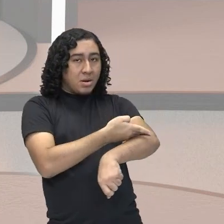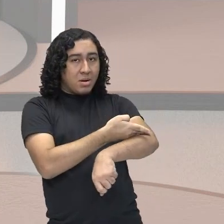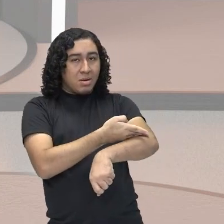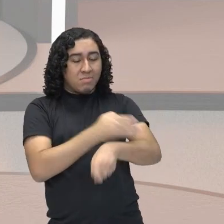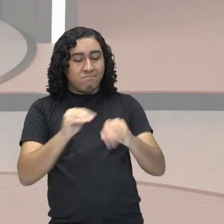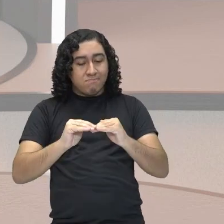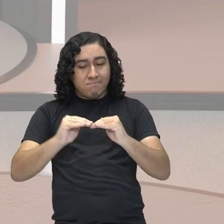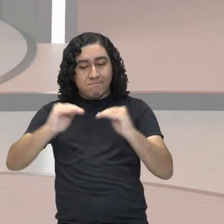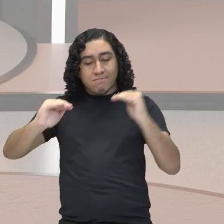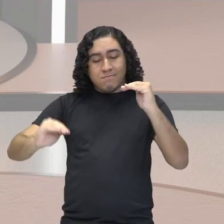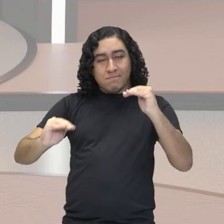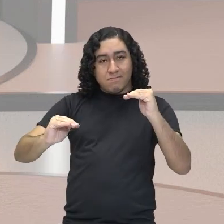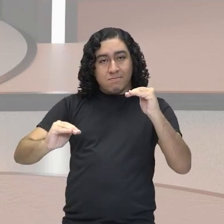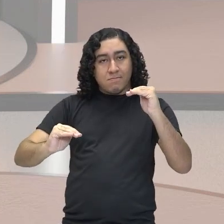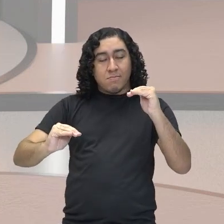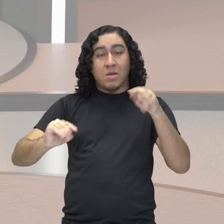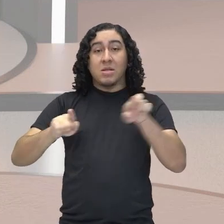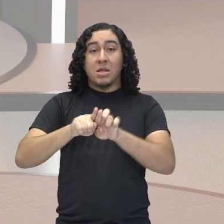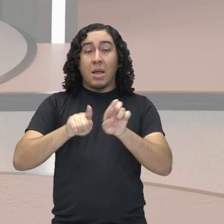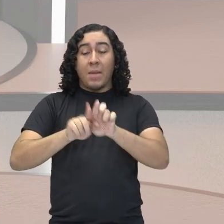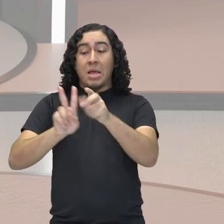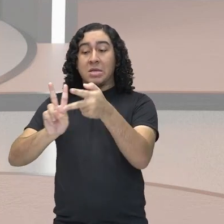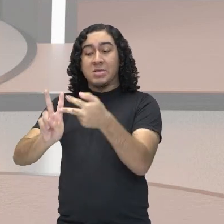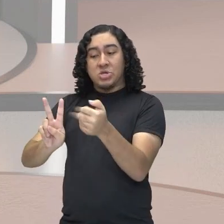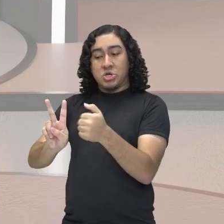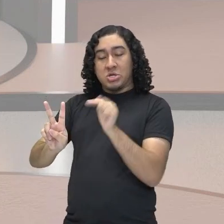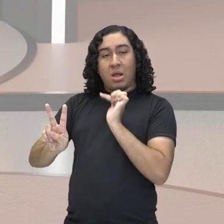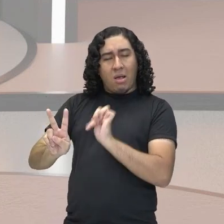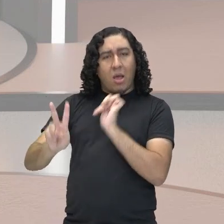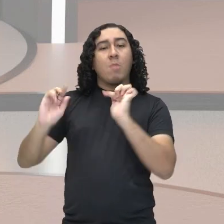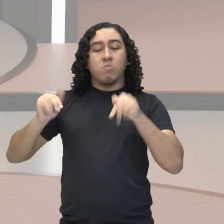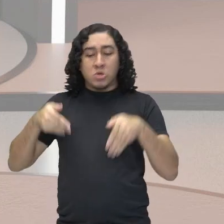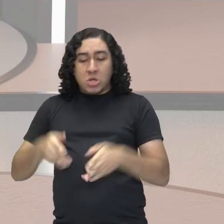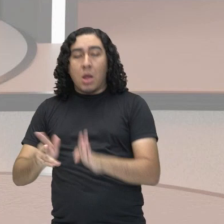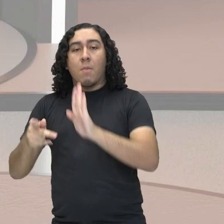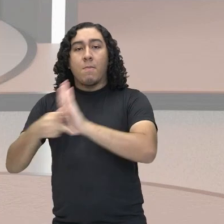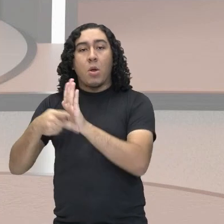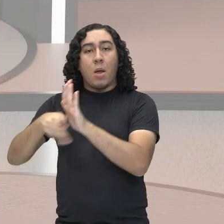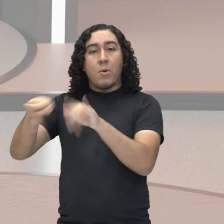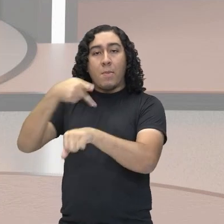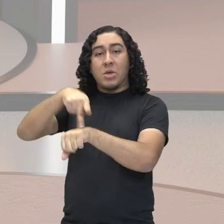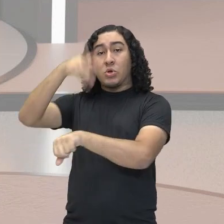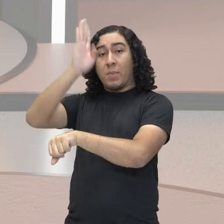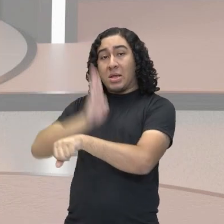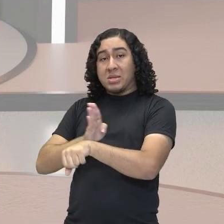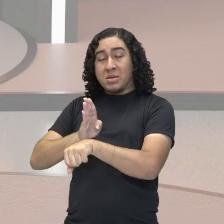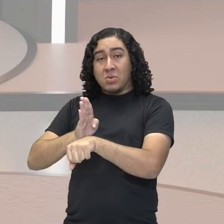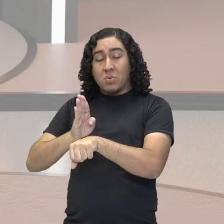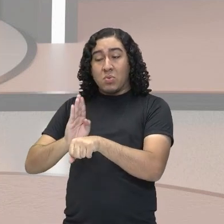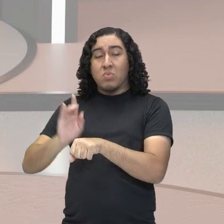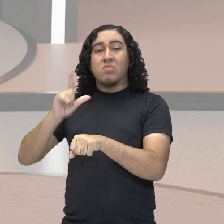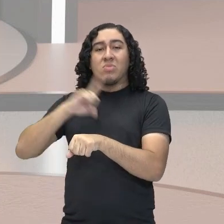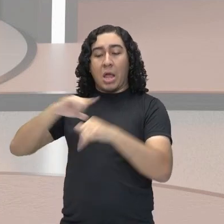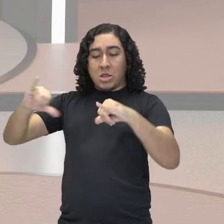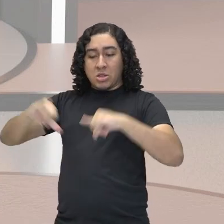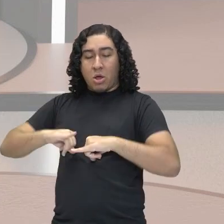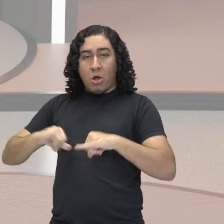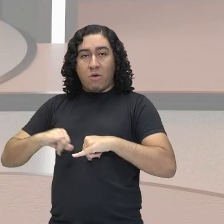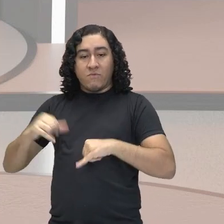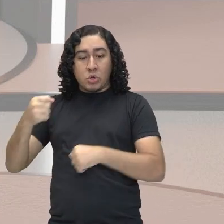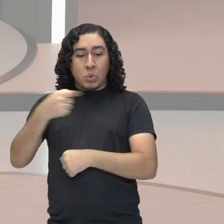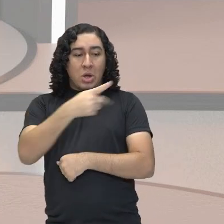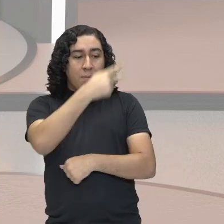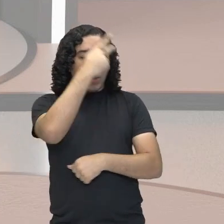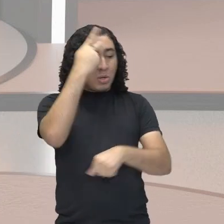muito mais os povos indígenas, que são originários da nossa nação, do que aquelas pessoas consideradas